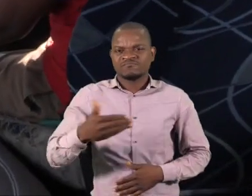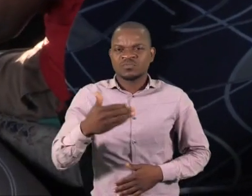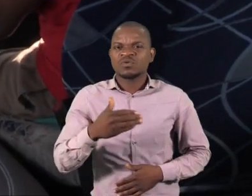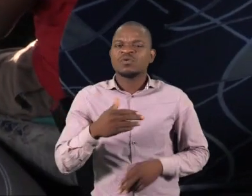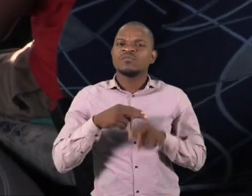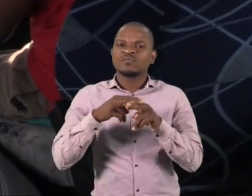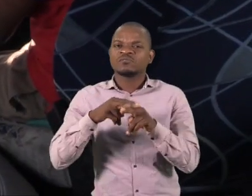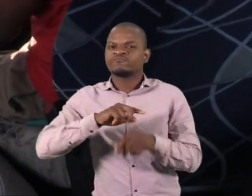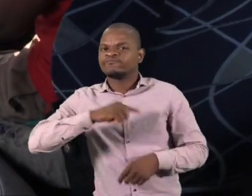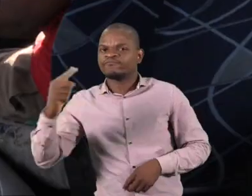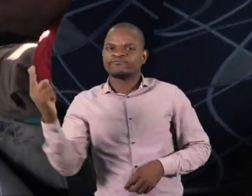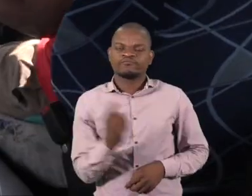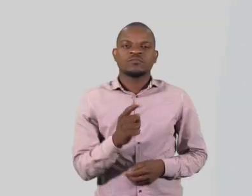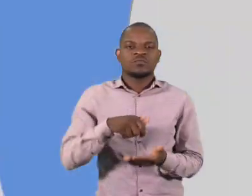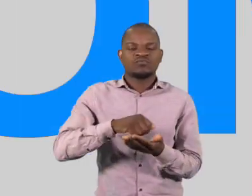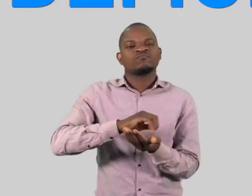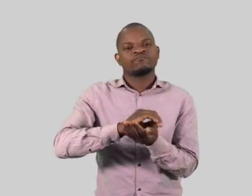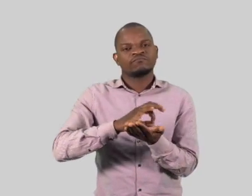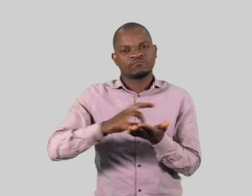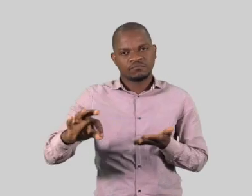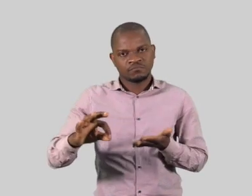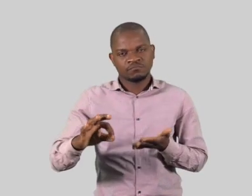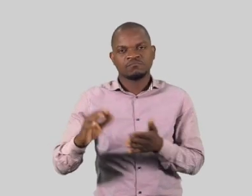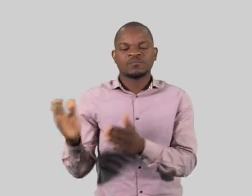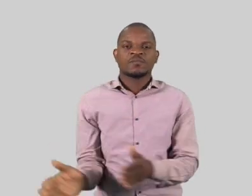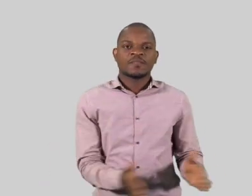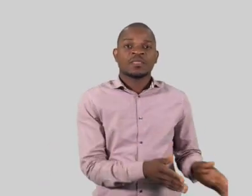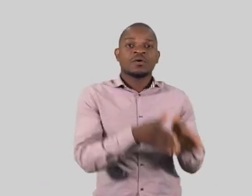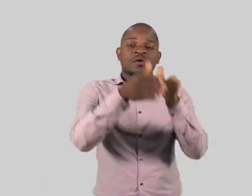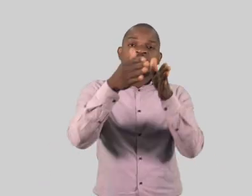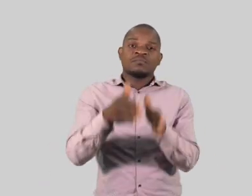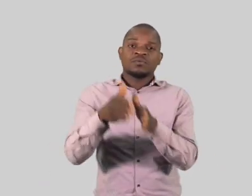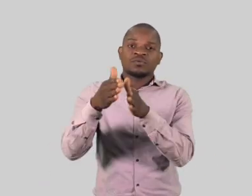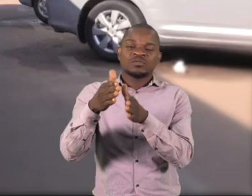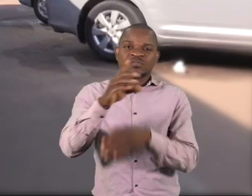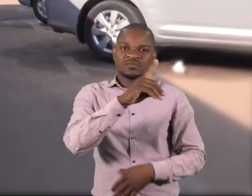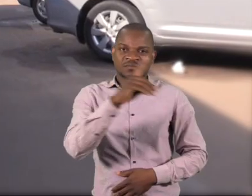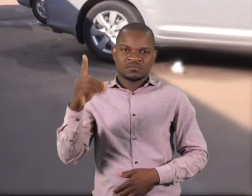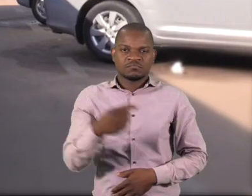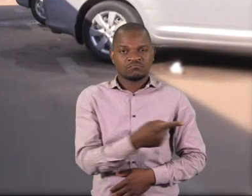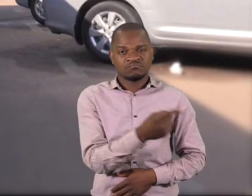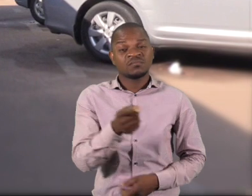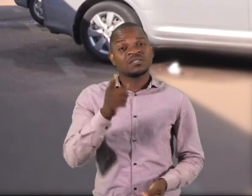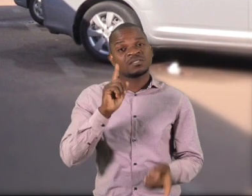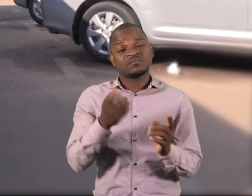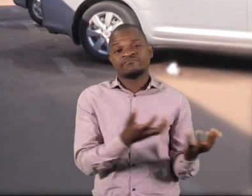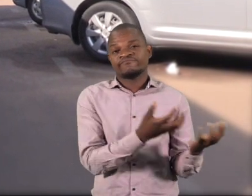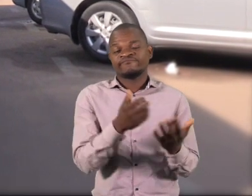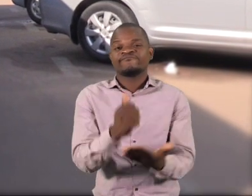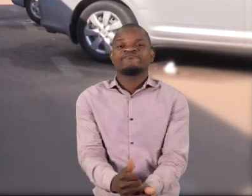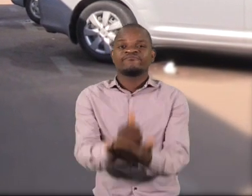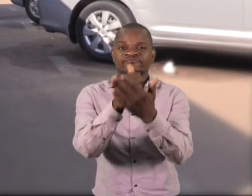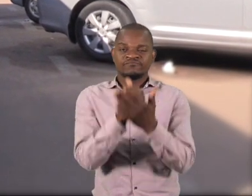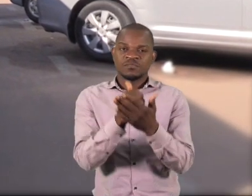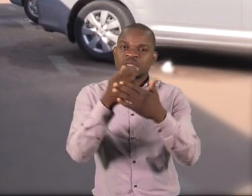desinfetante a cada viagem. Passageiros com deficiência Os passageiros com deficiência podem precisar de